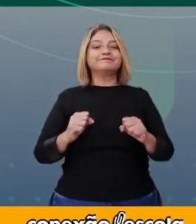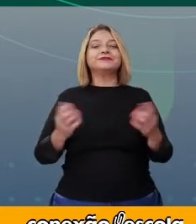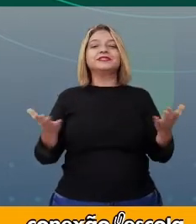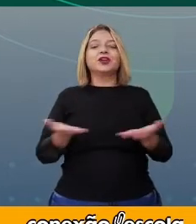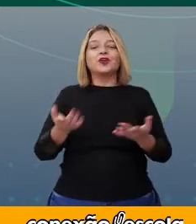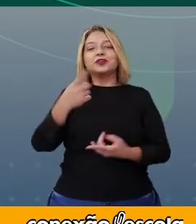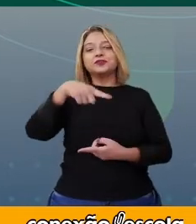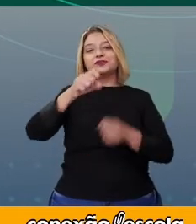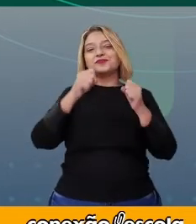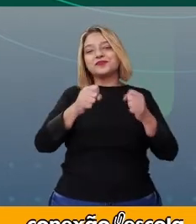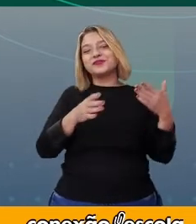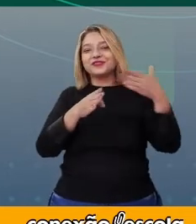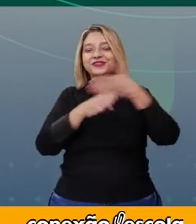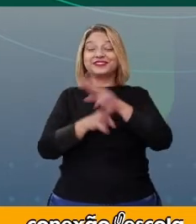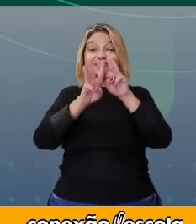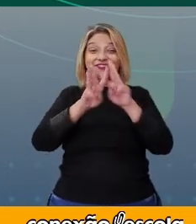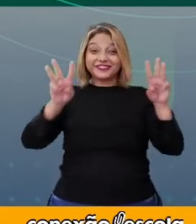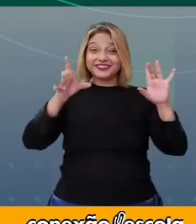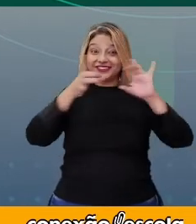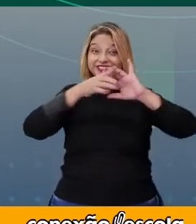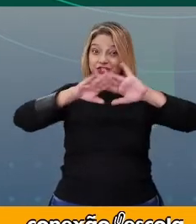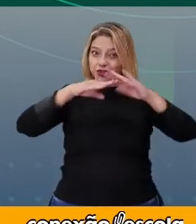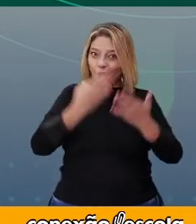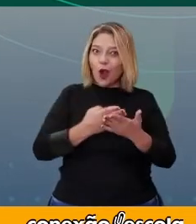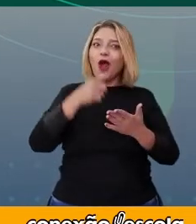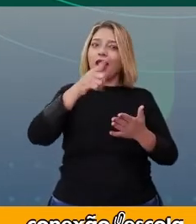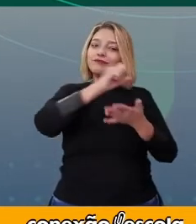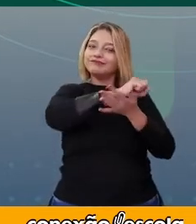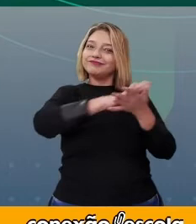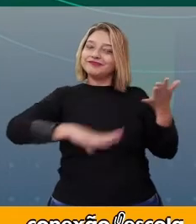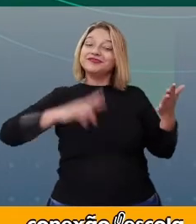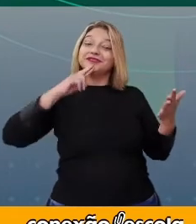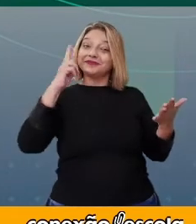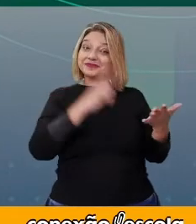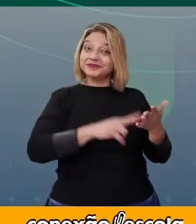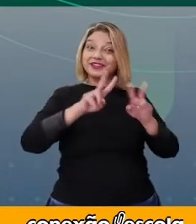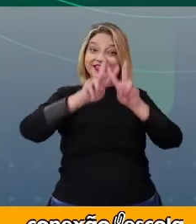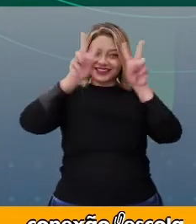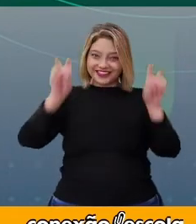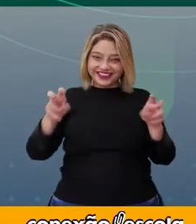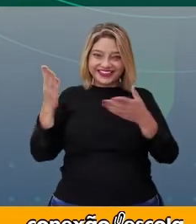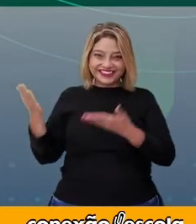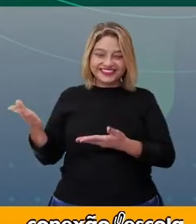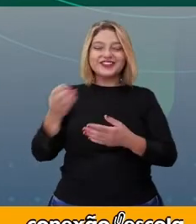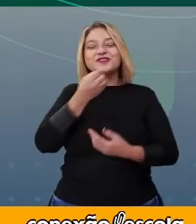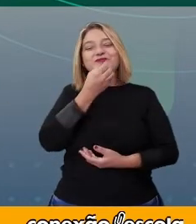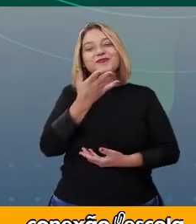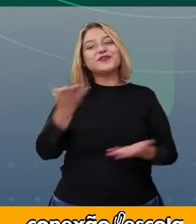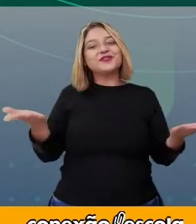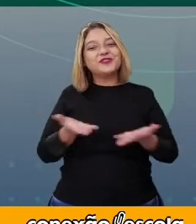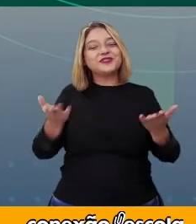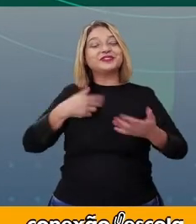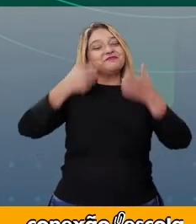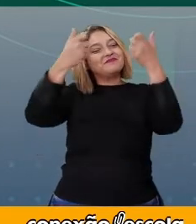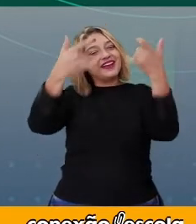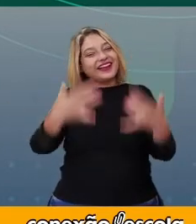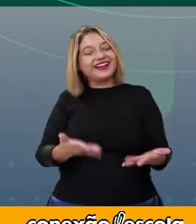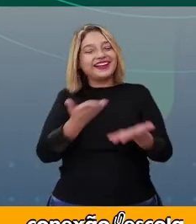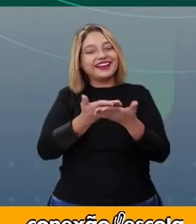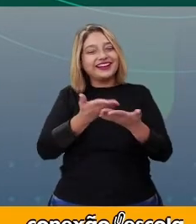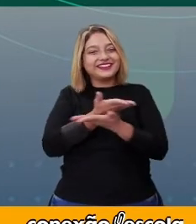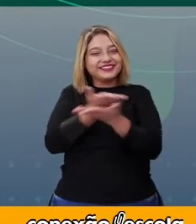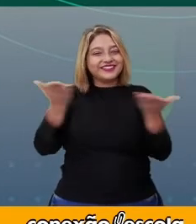entrar no portal Conexão Escola e realizar uma atividade com essa temática. Foi muito bom estar aqui falando para vocês.